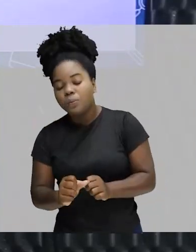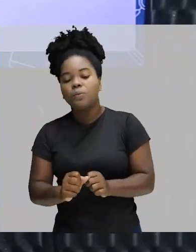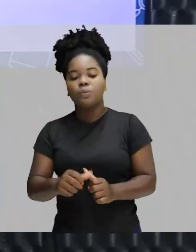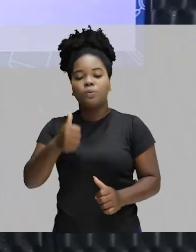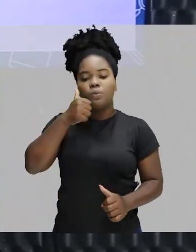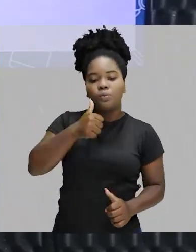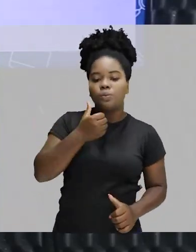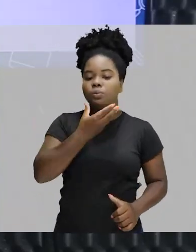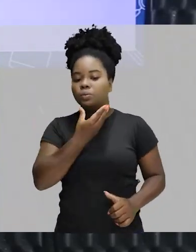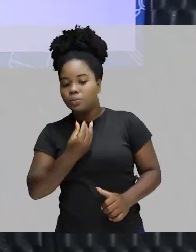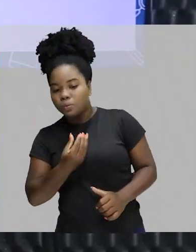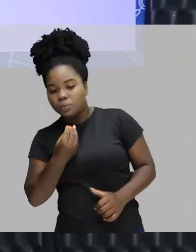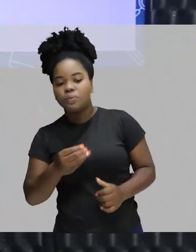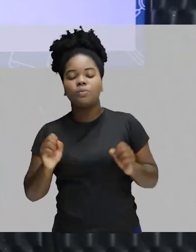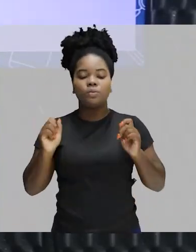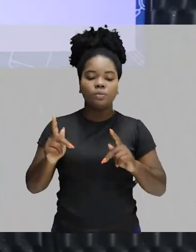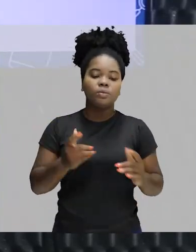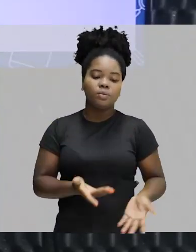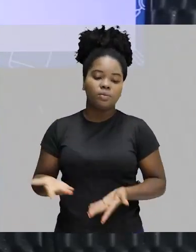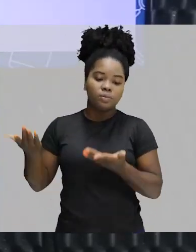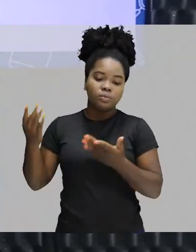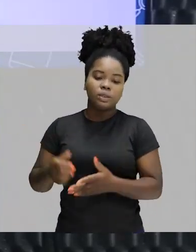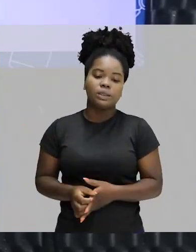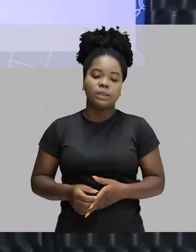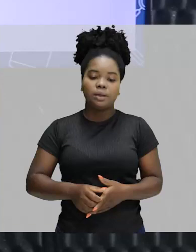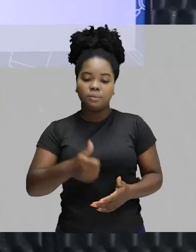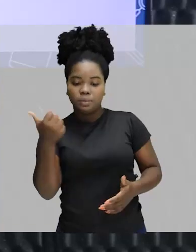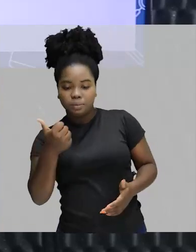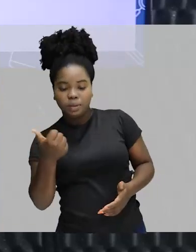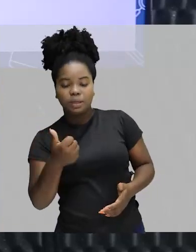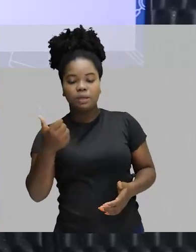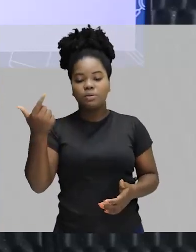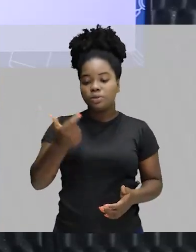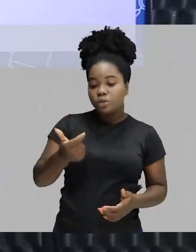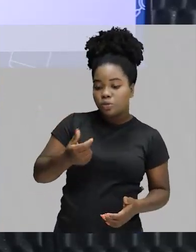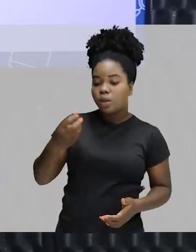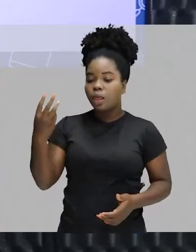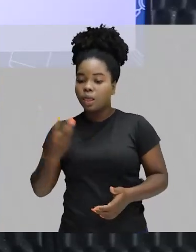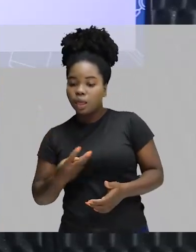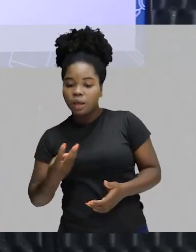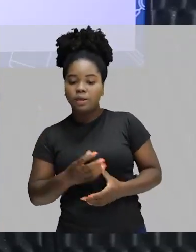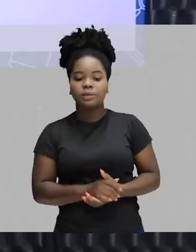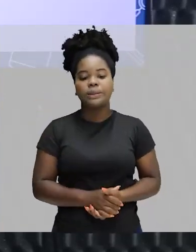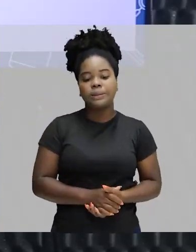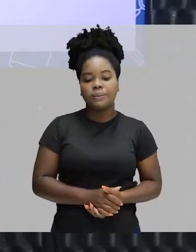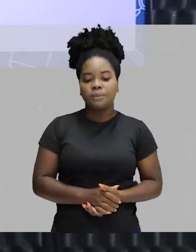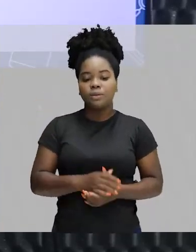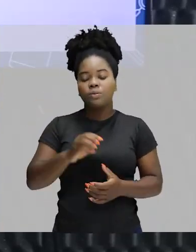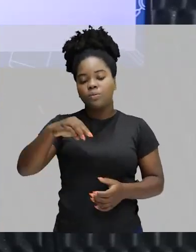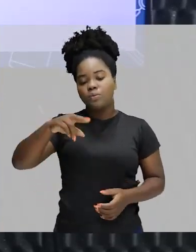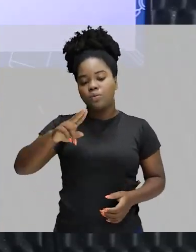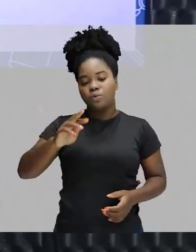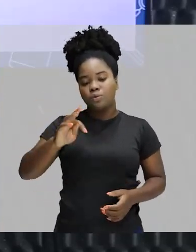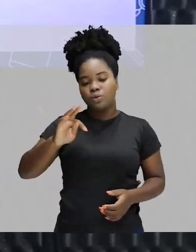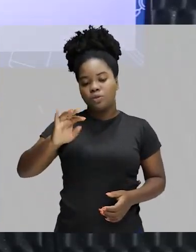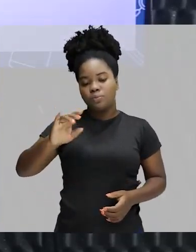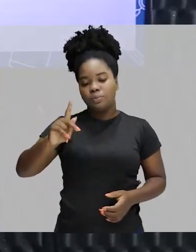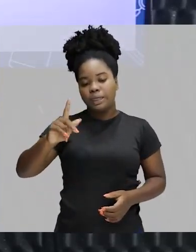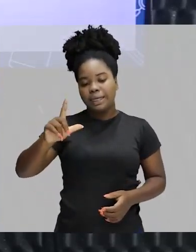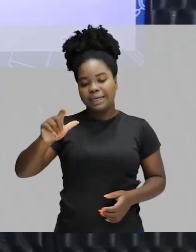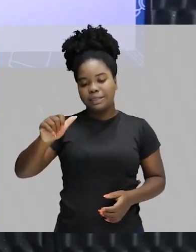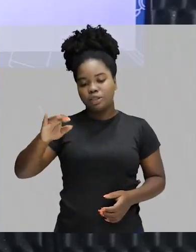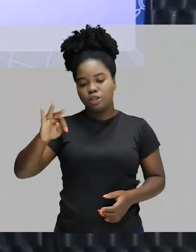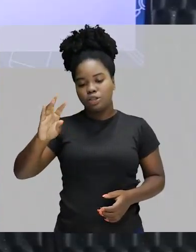Primeira. Segundo, Segunda. Terceiro, Terceira. Os multiplicativos somente quando eles são